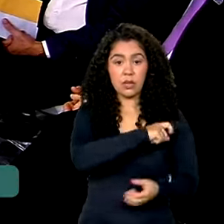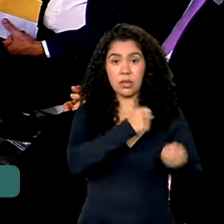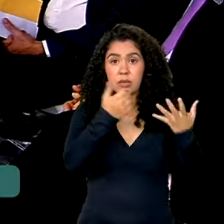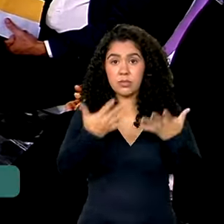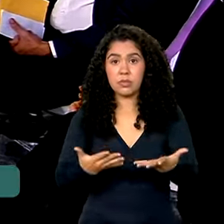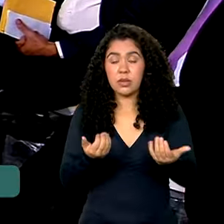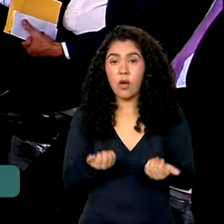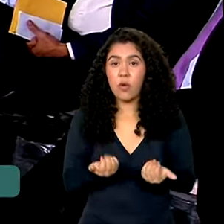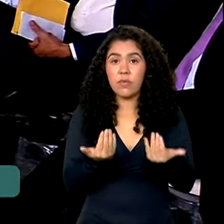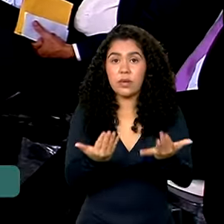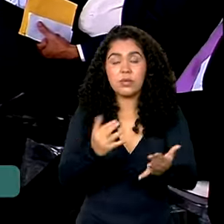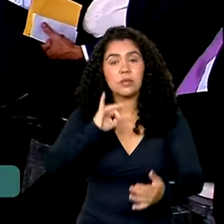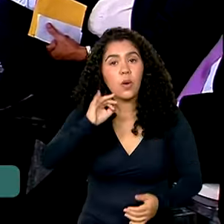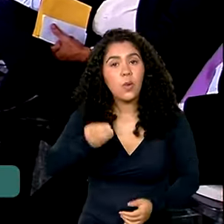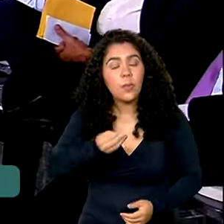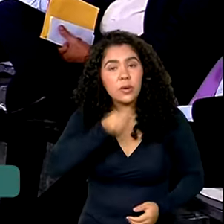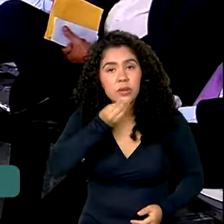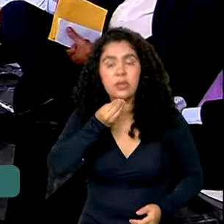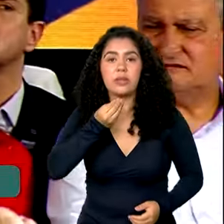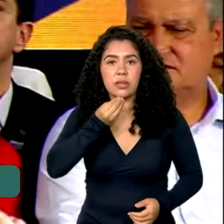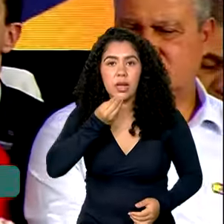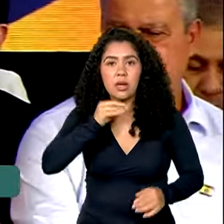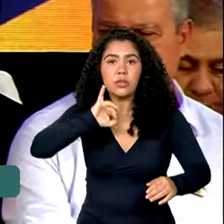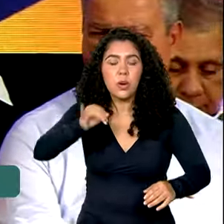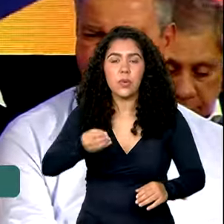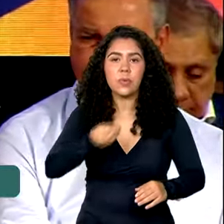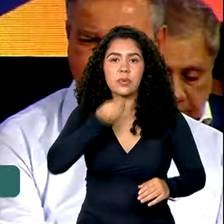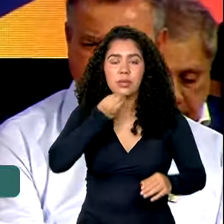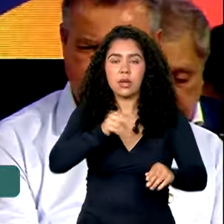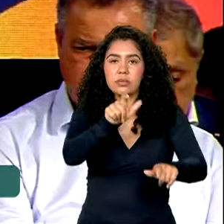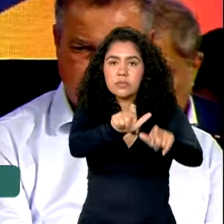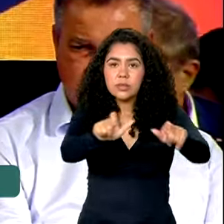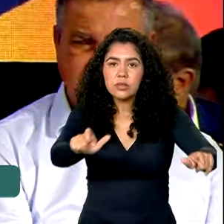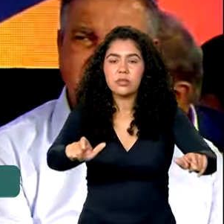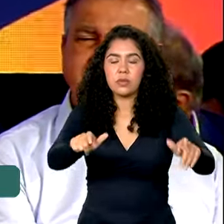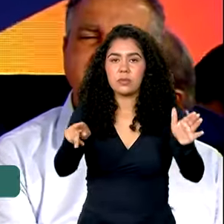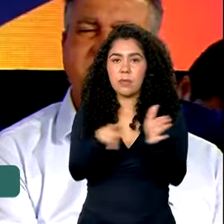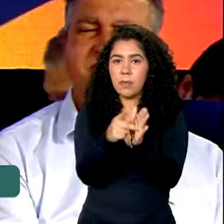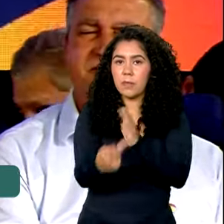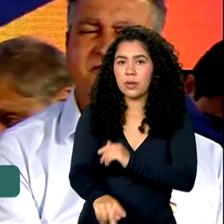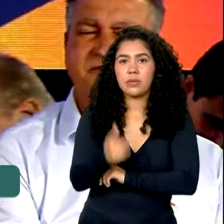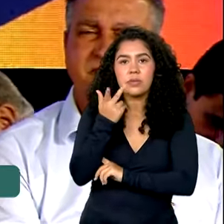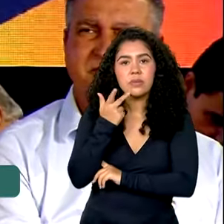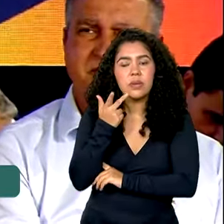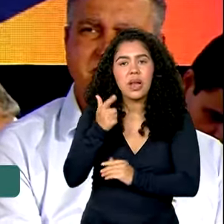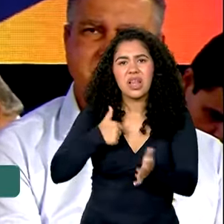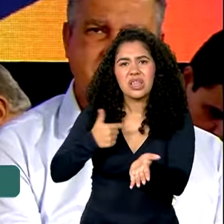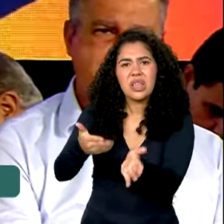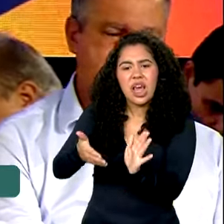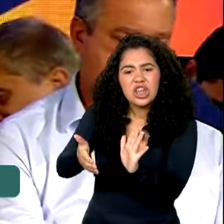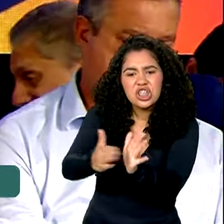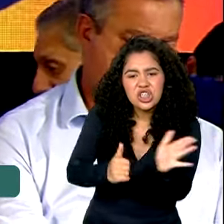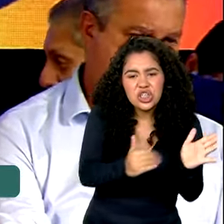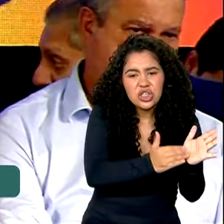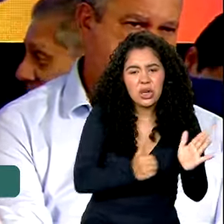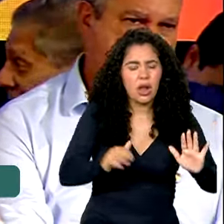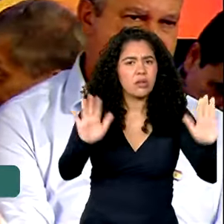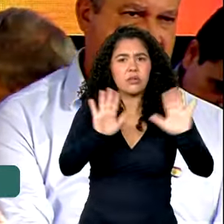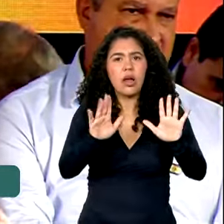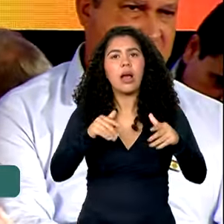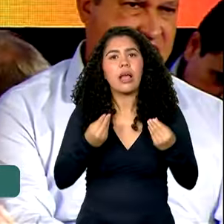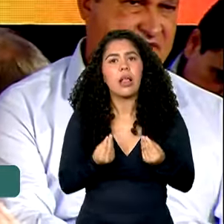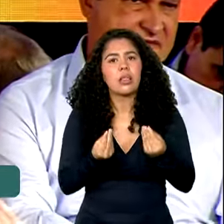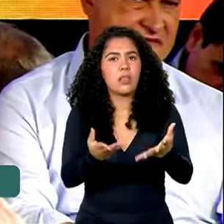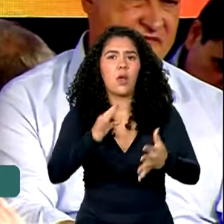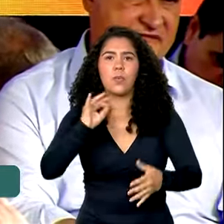dele poder competir. A gente não quer tirar nada de ninguém. A gente quer apenas ter a mesma oportunidade.